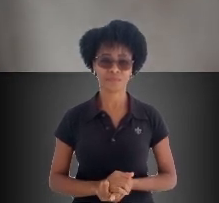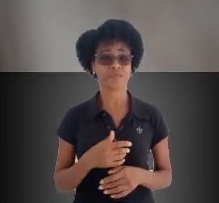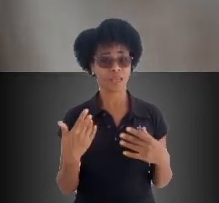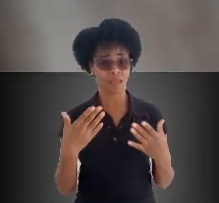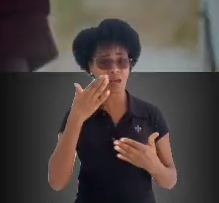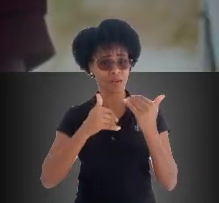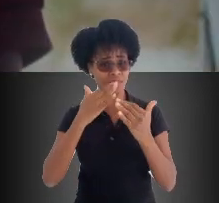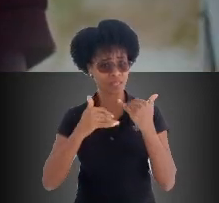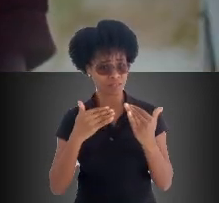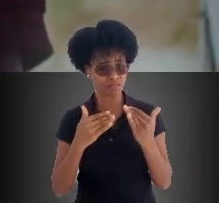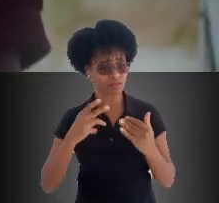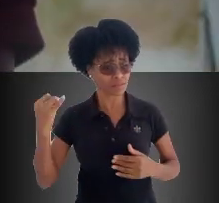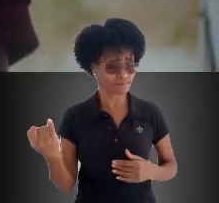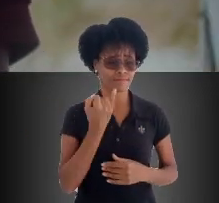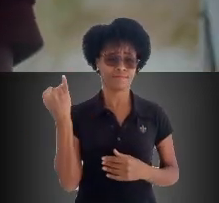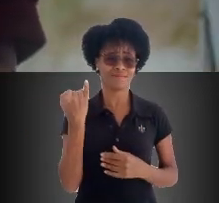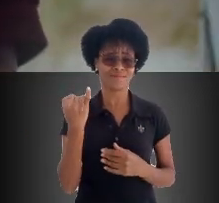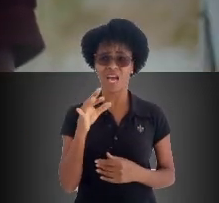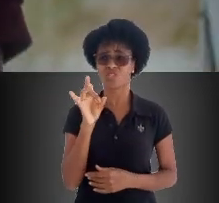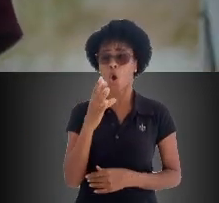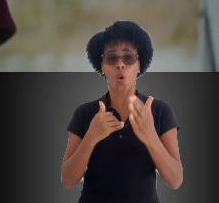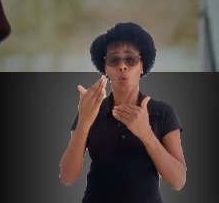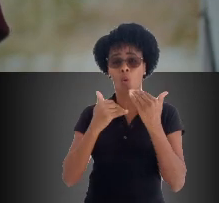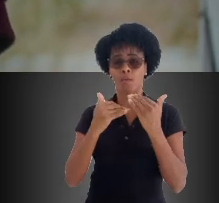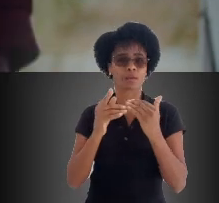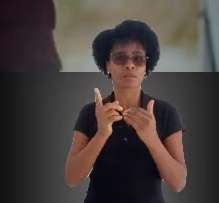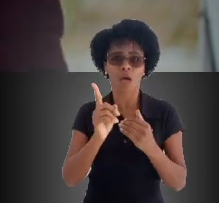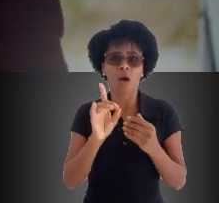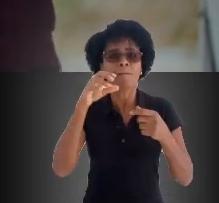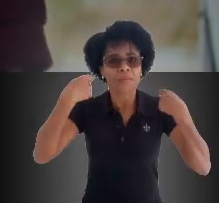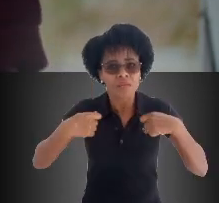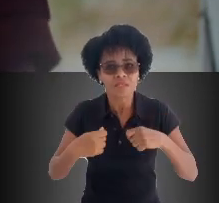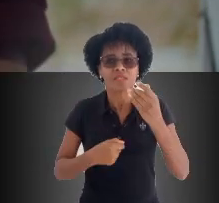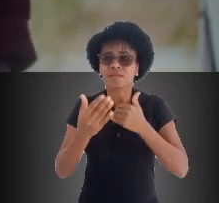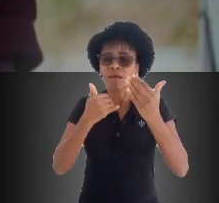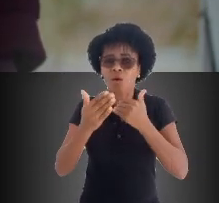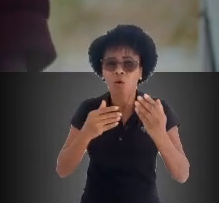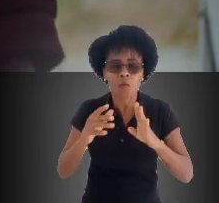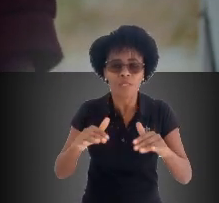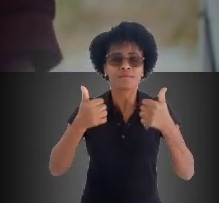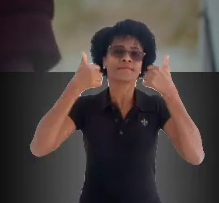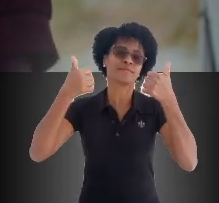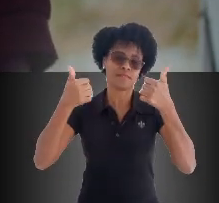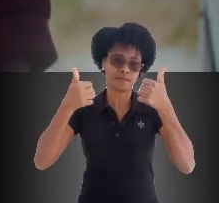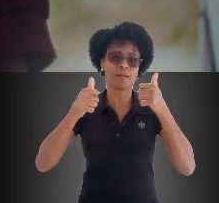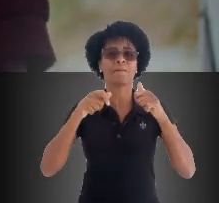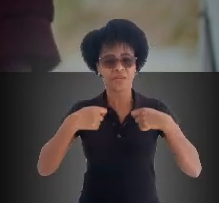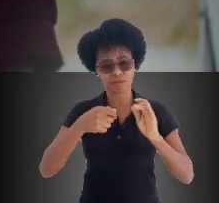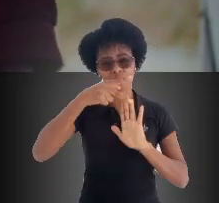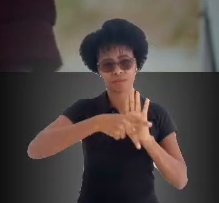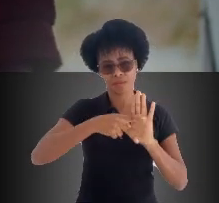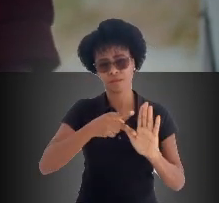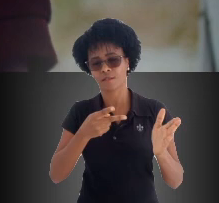A questão da alimentação é algo fundamental, mas não basta comer, tem que ter comida de qualidade. Então, por isso, nós pensamos em um